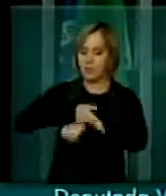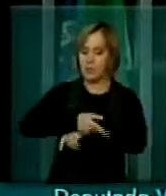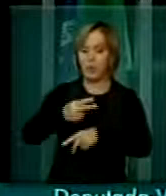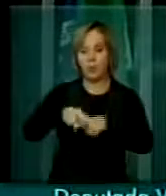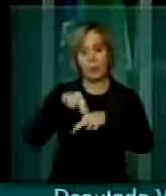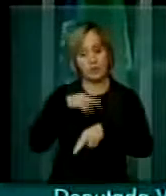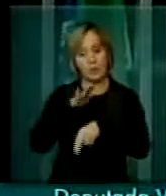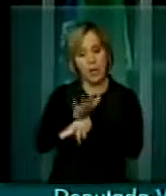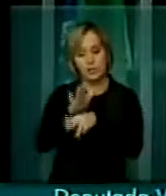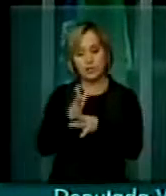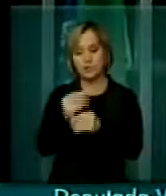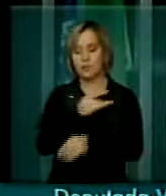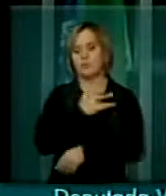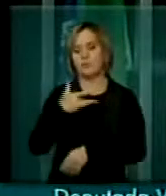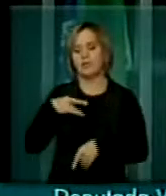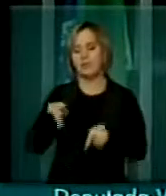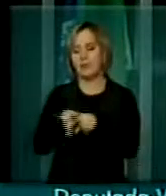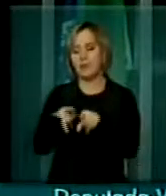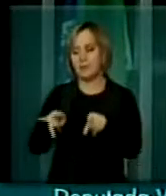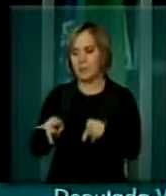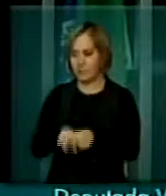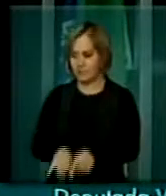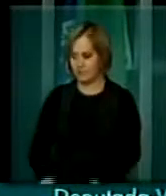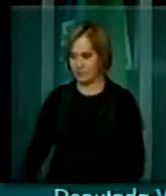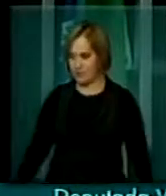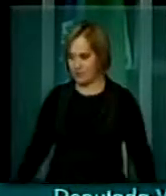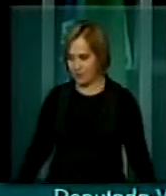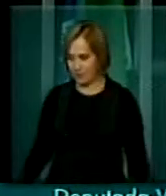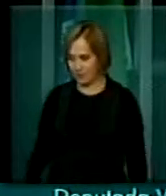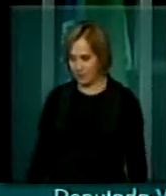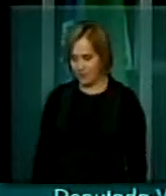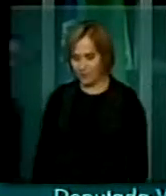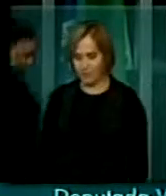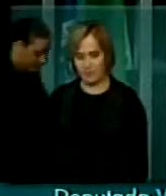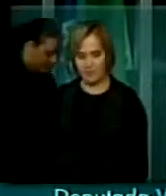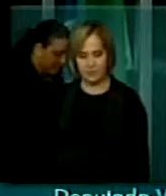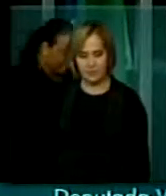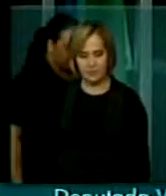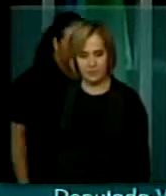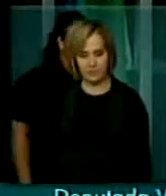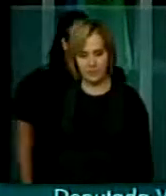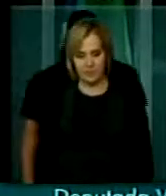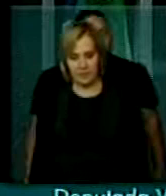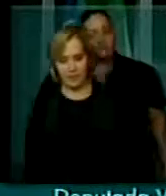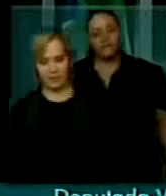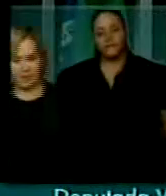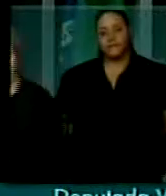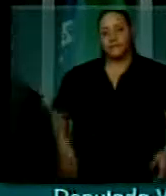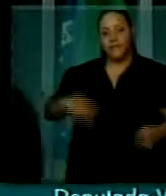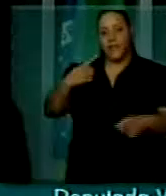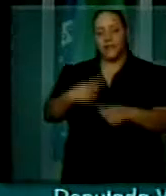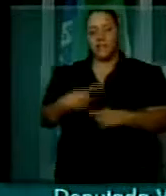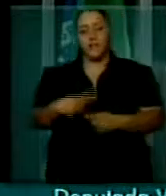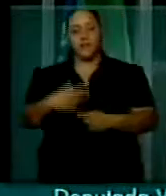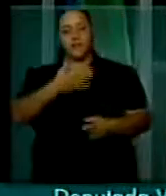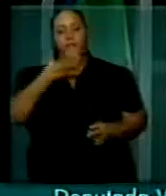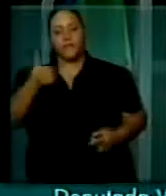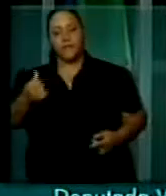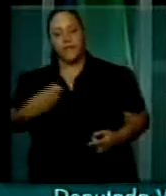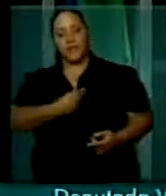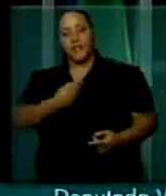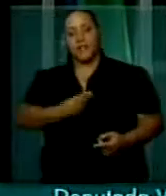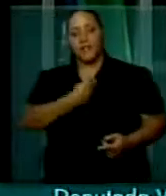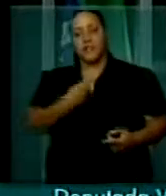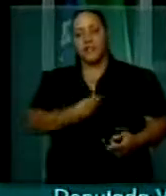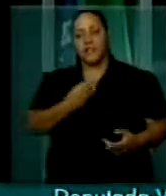deputado Peronde, enormemente ajuda a saúde, porque ela melhora a qualidade de vida, ela dá melhores condições para os trabalhadores